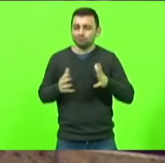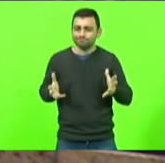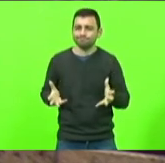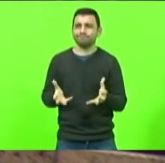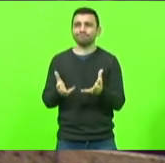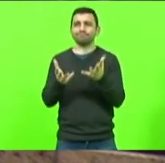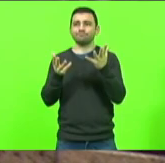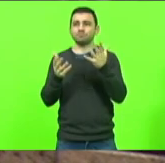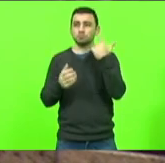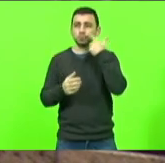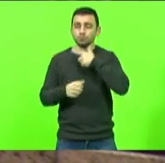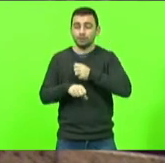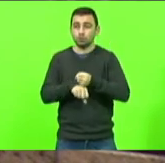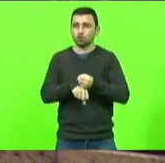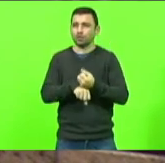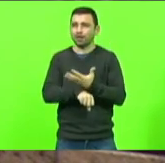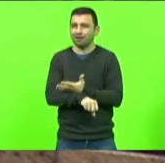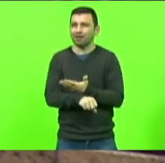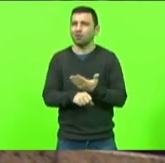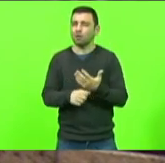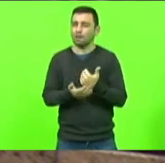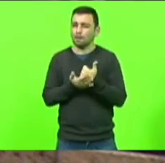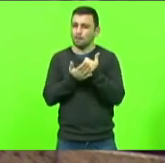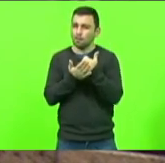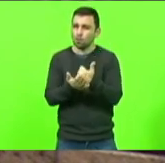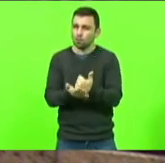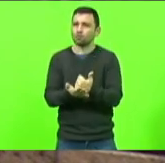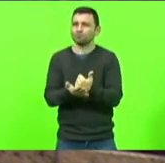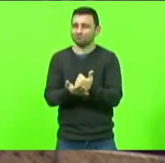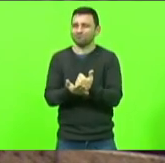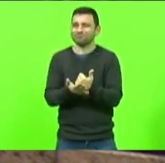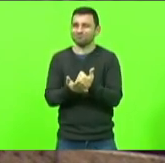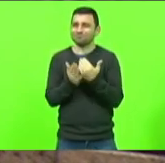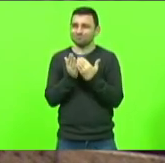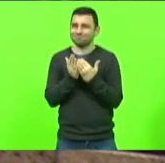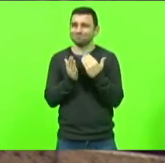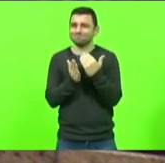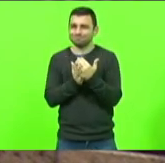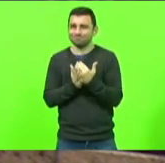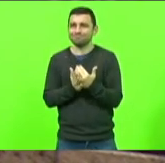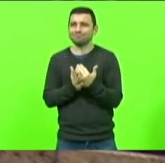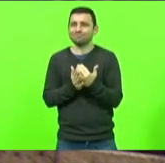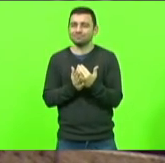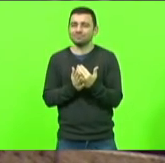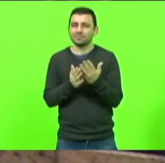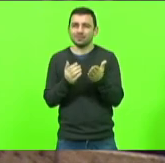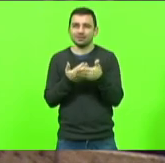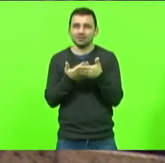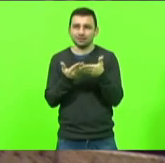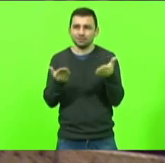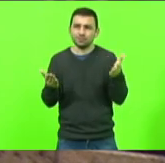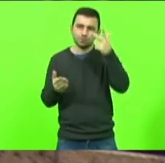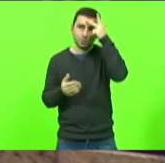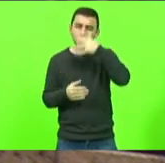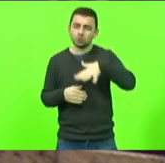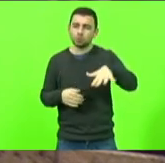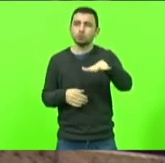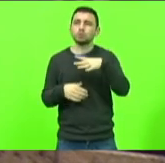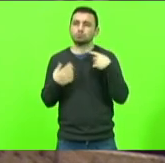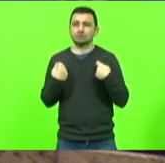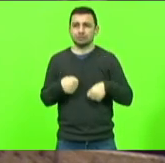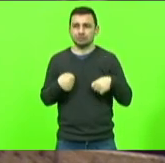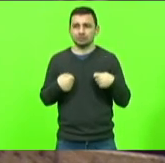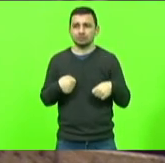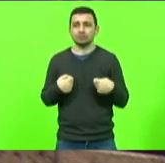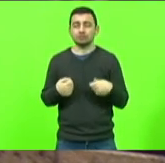emocional esse apoio esse suporte esse acolhimento emocional que as pessoas mais do que nunca precisam